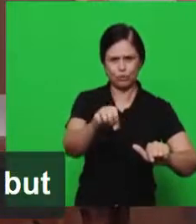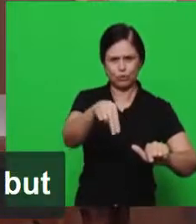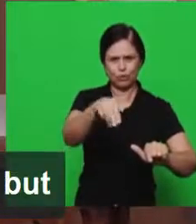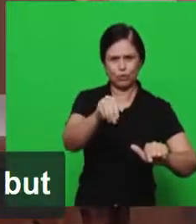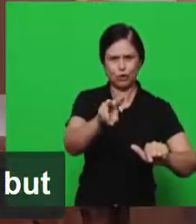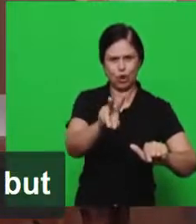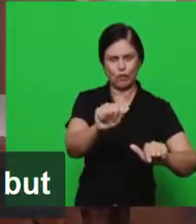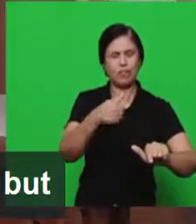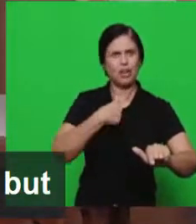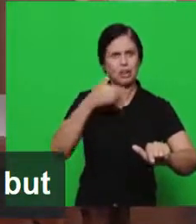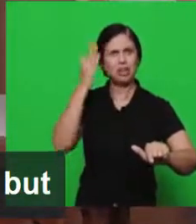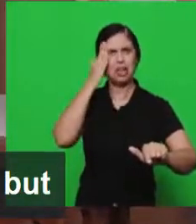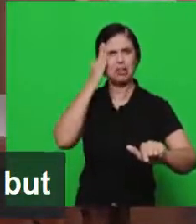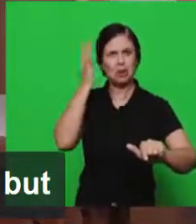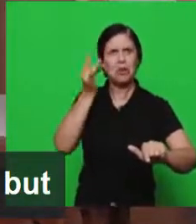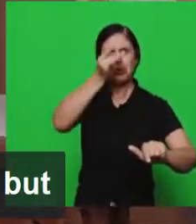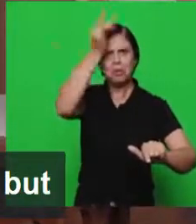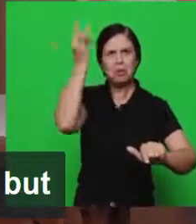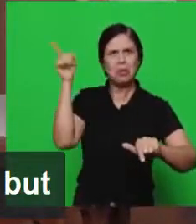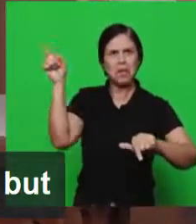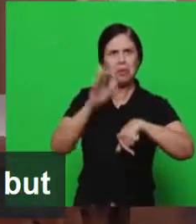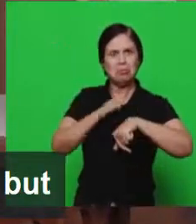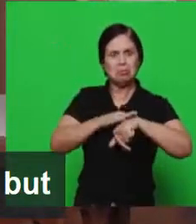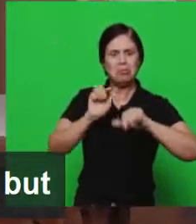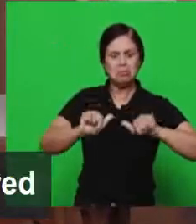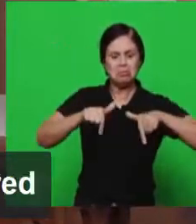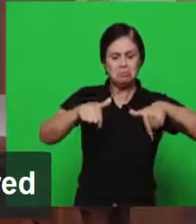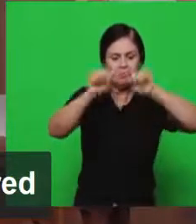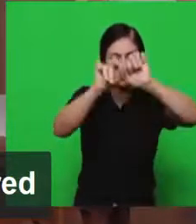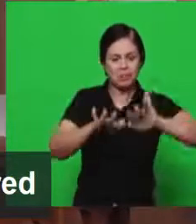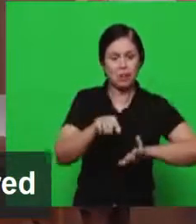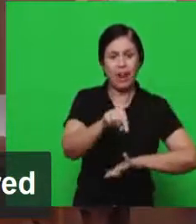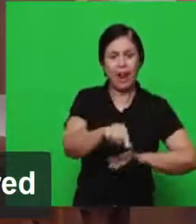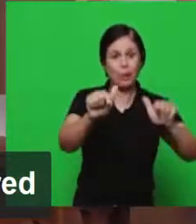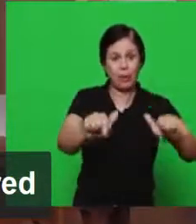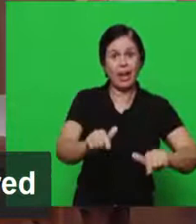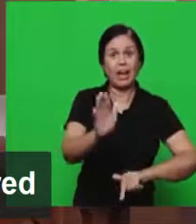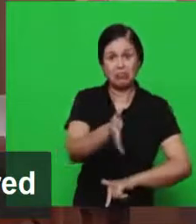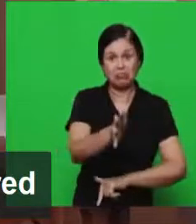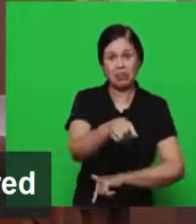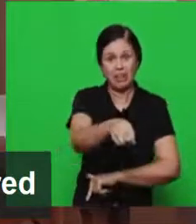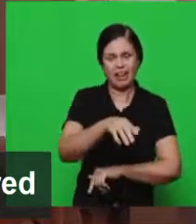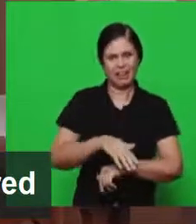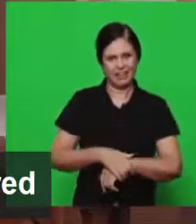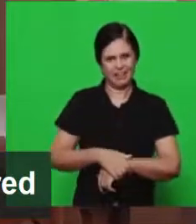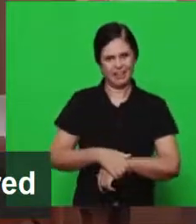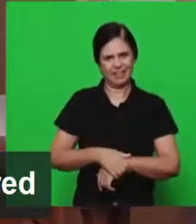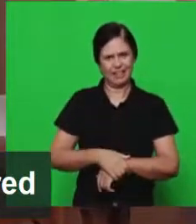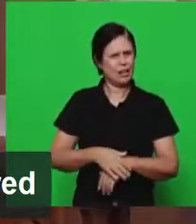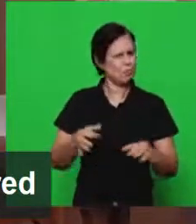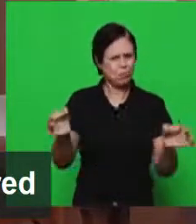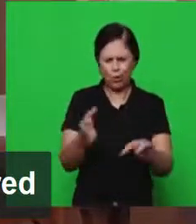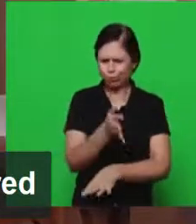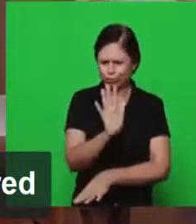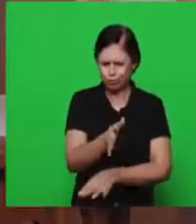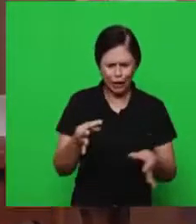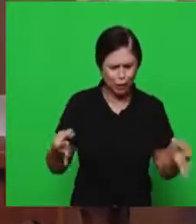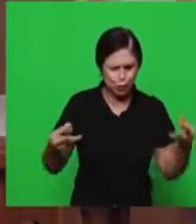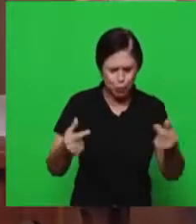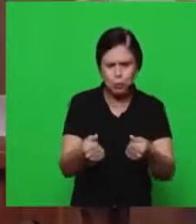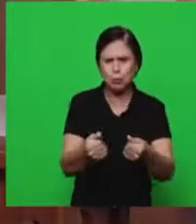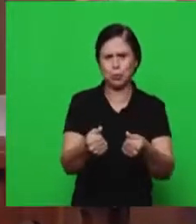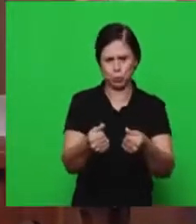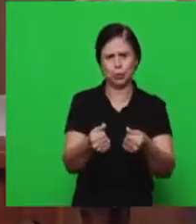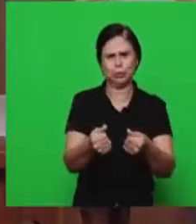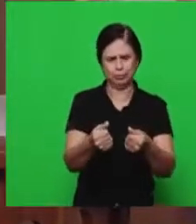era o que temos que fazer sempre. Era uma palavra, mas que já tudo estava pronto ali, preparado